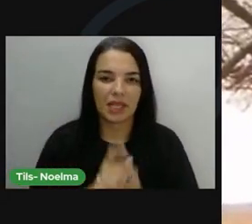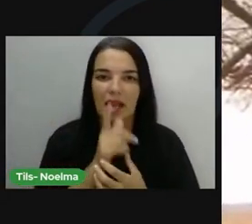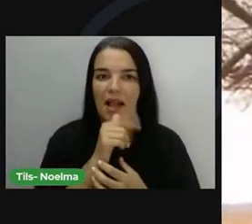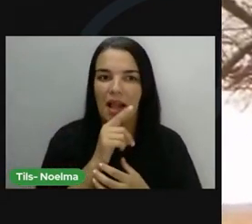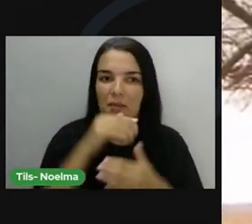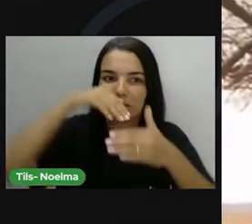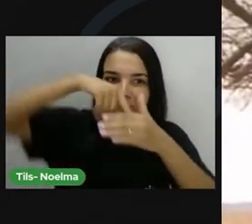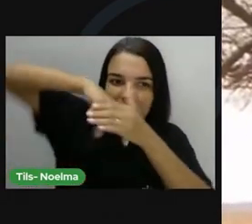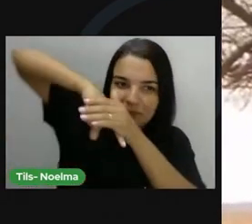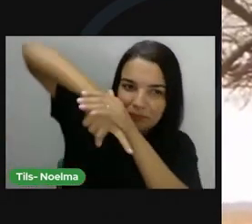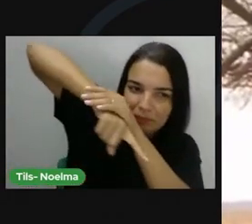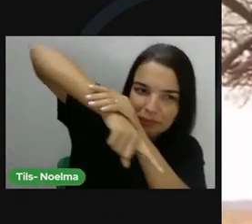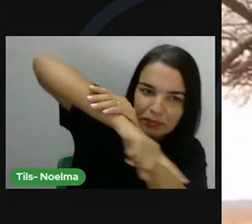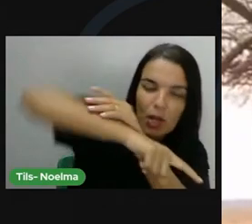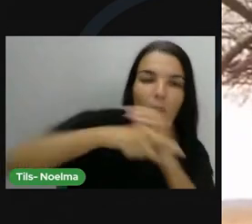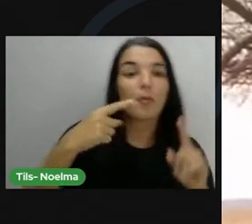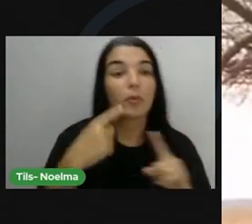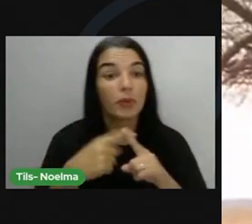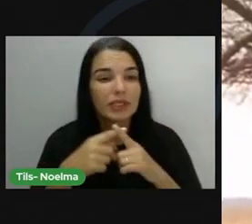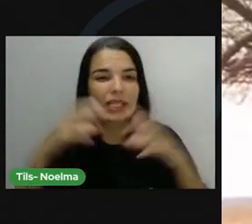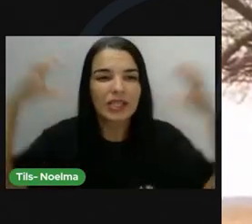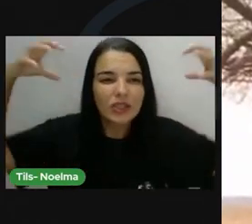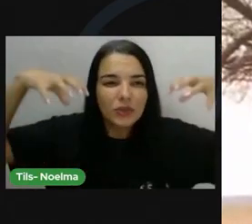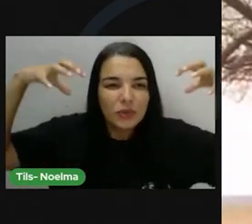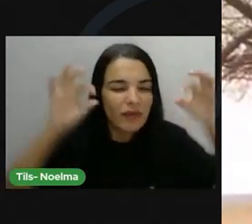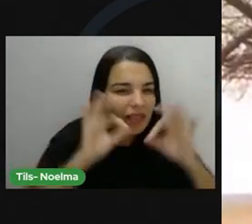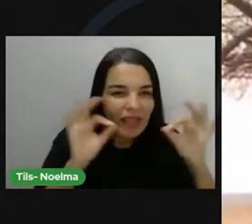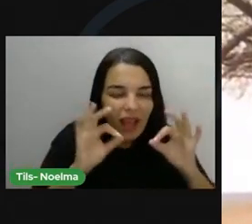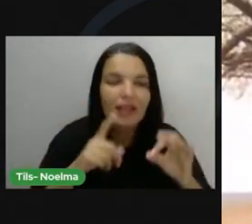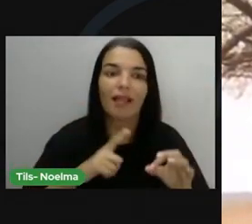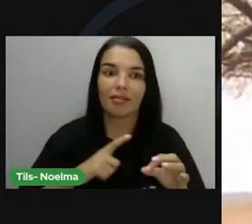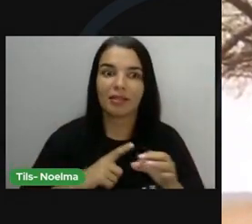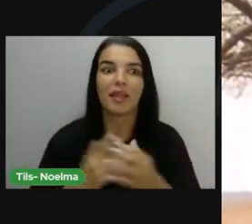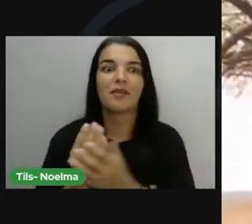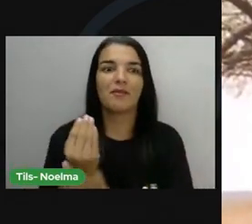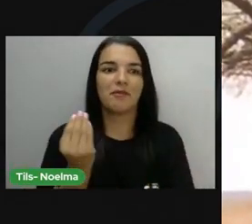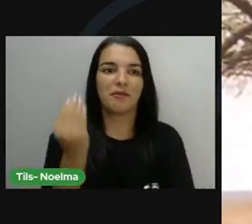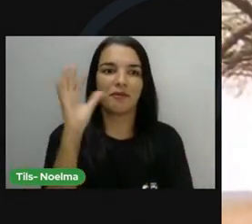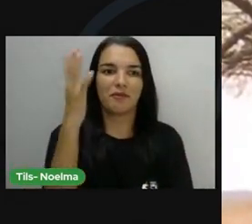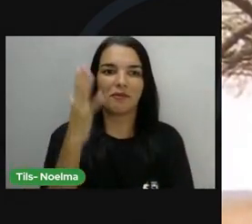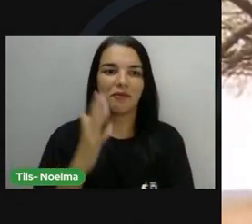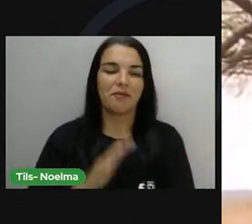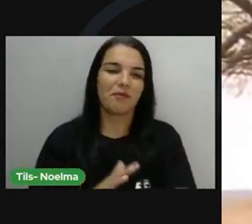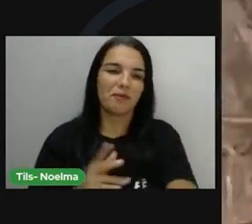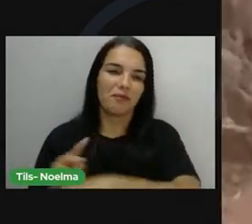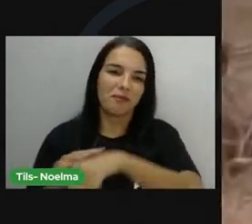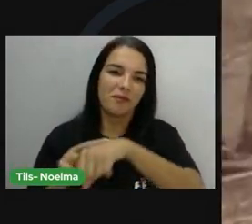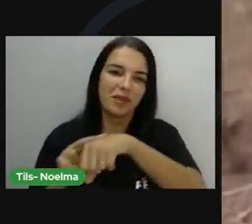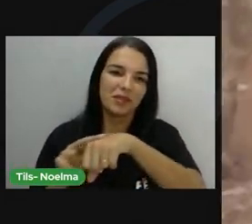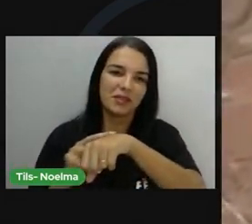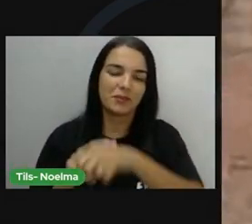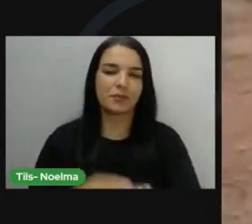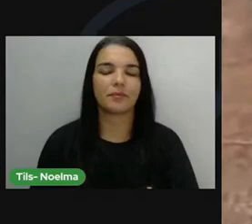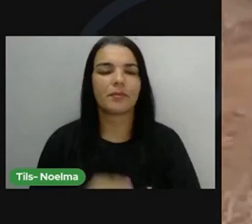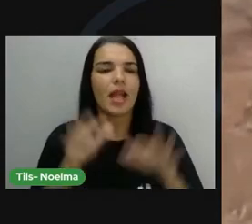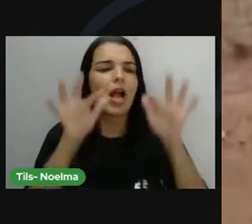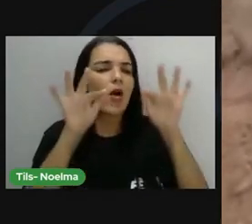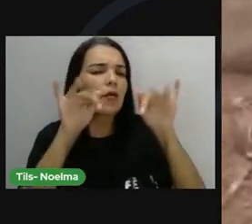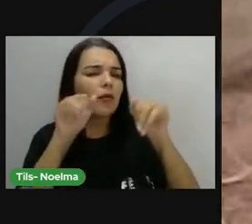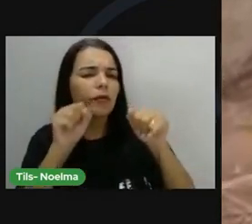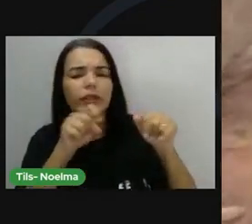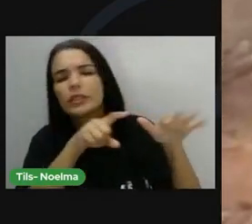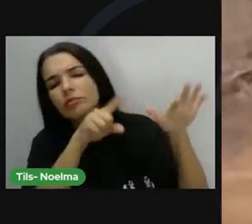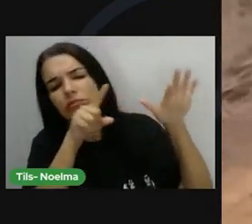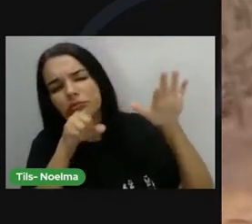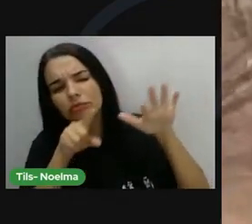que ele atravessa todo o período de seca verde desse jeito e dando frutos. No fim do dia, um grupo